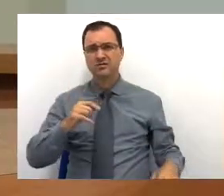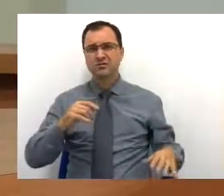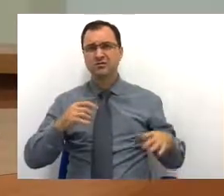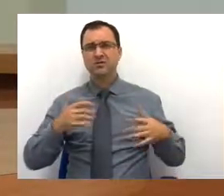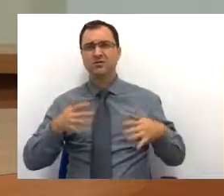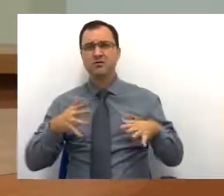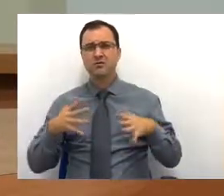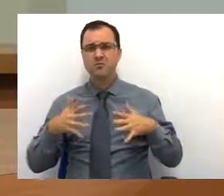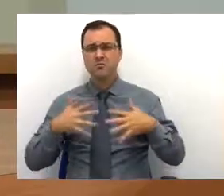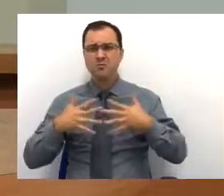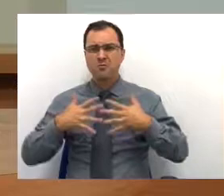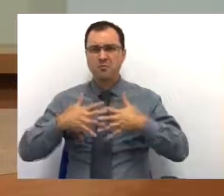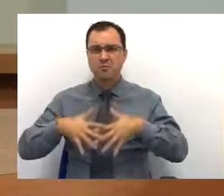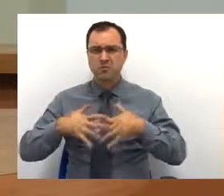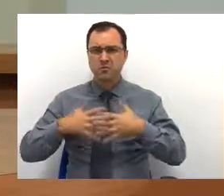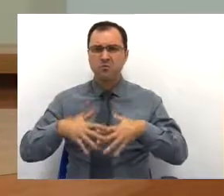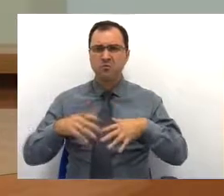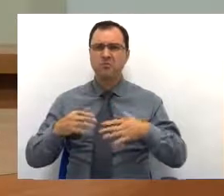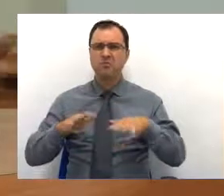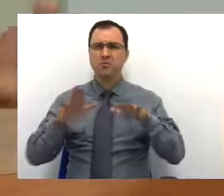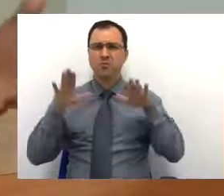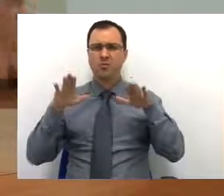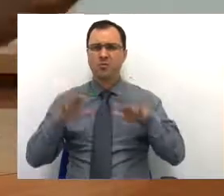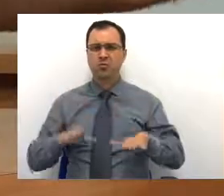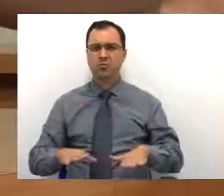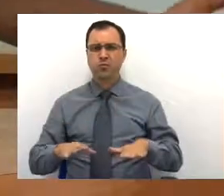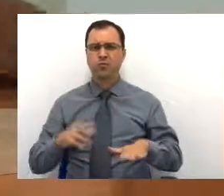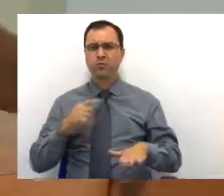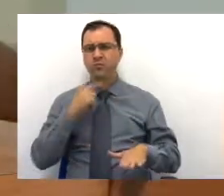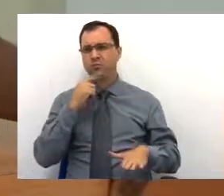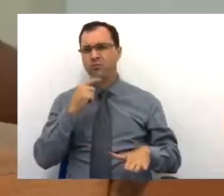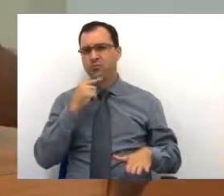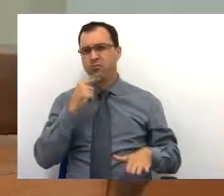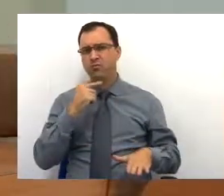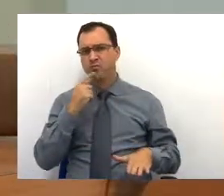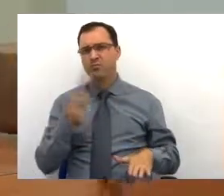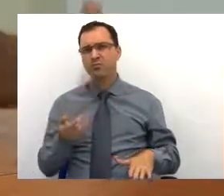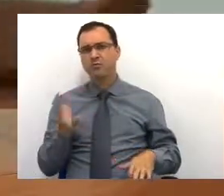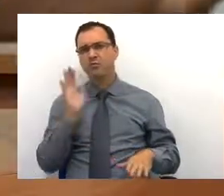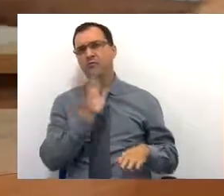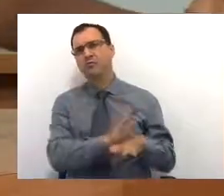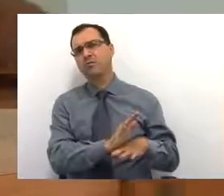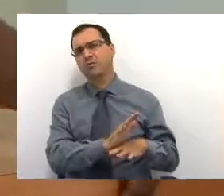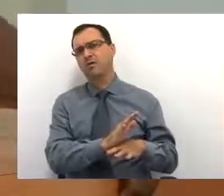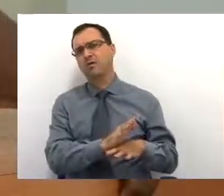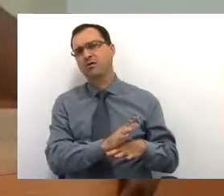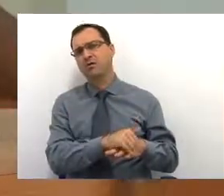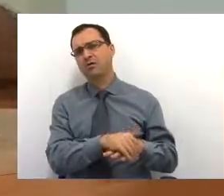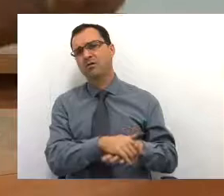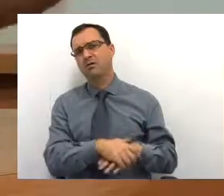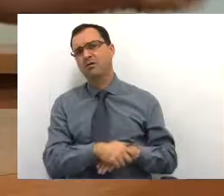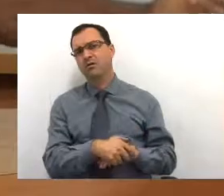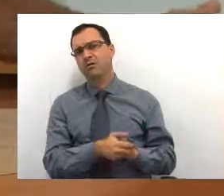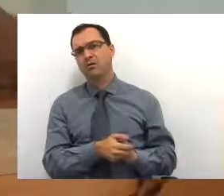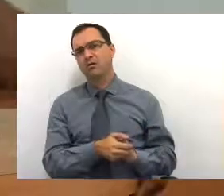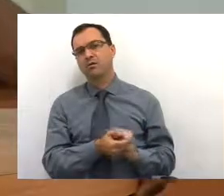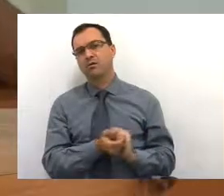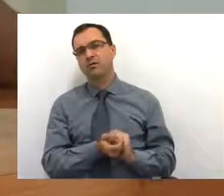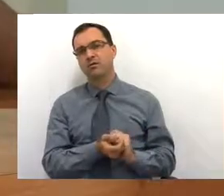reduzida não podem ser servidas aqui nessa